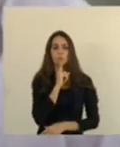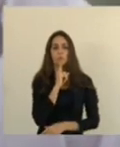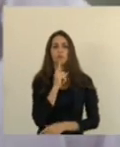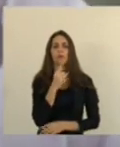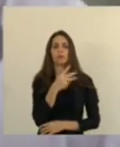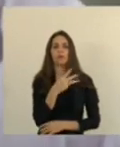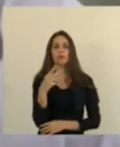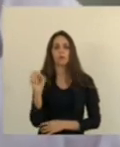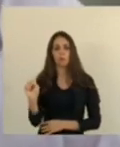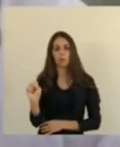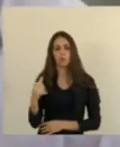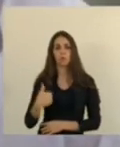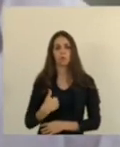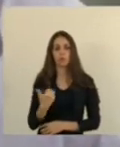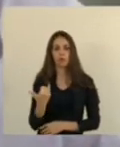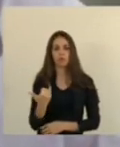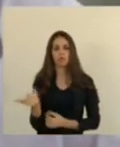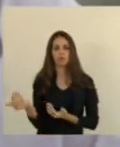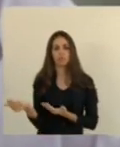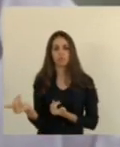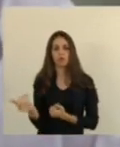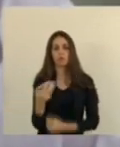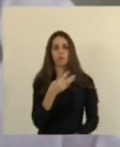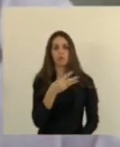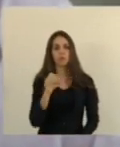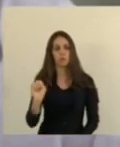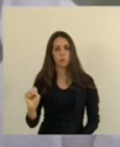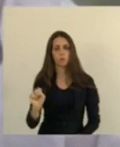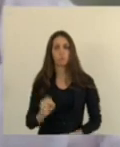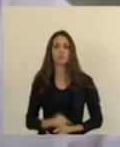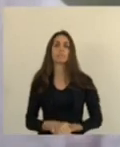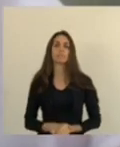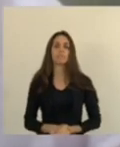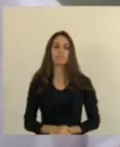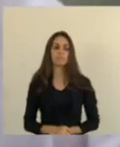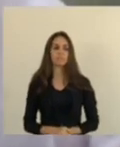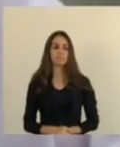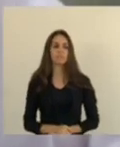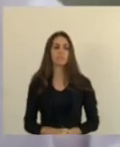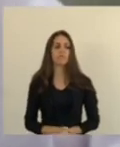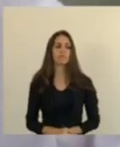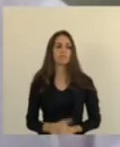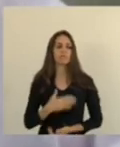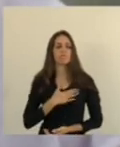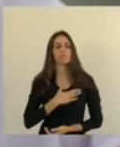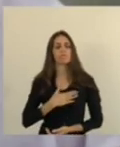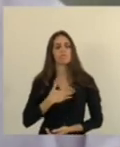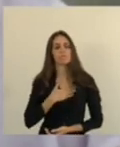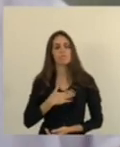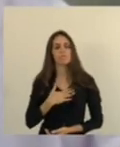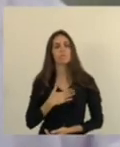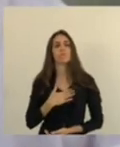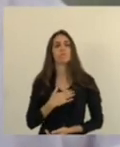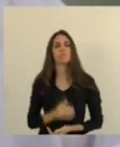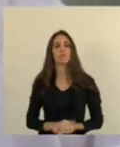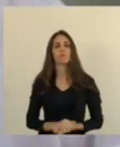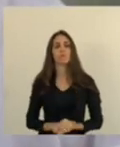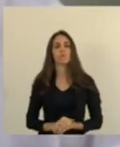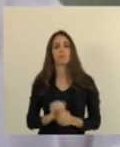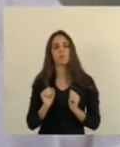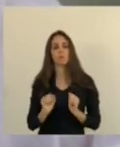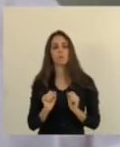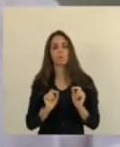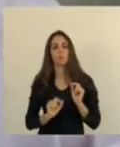38 anos, um jovem de 38 anos. É uma satisfação enorme poder